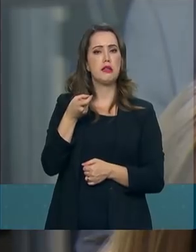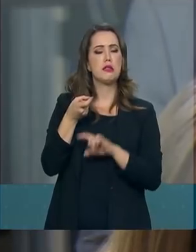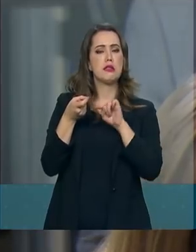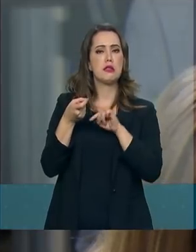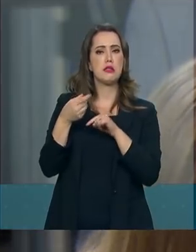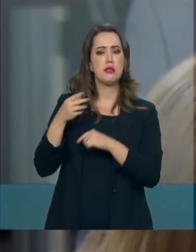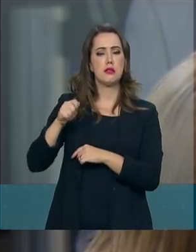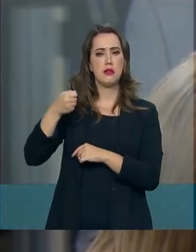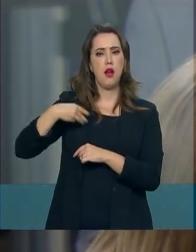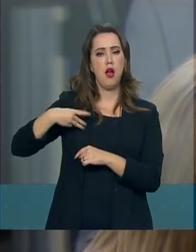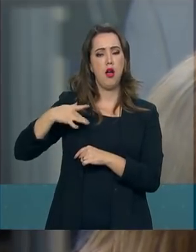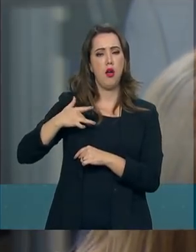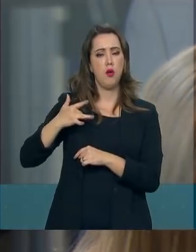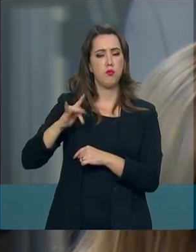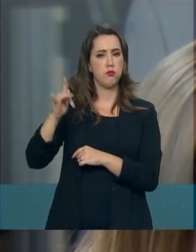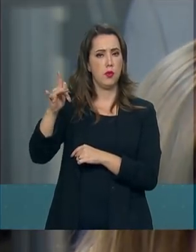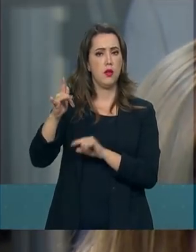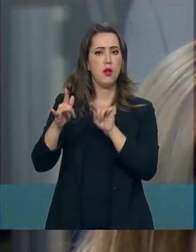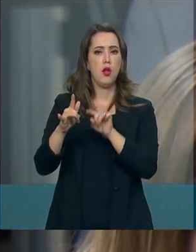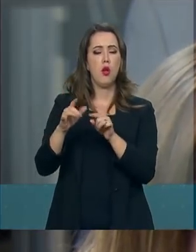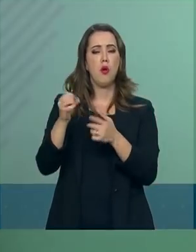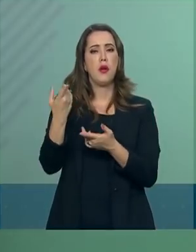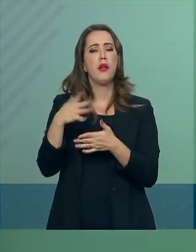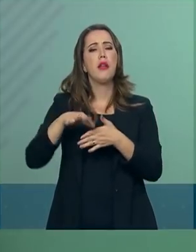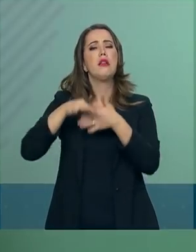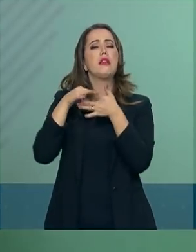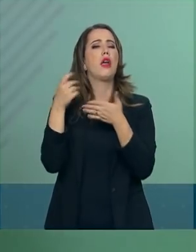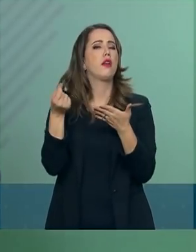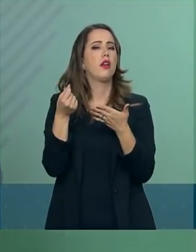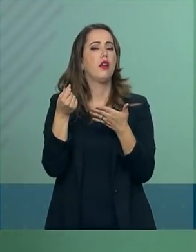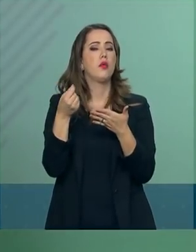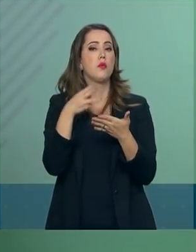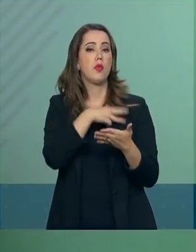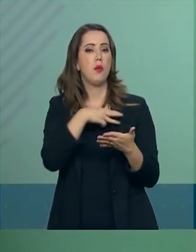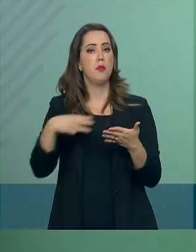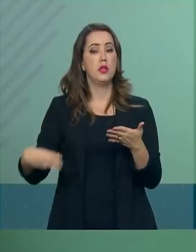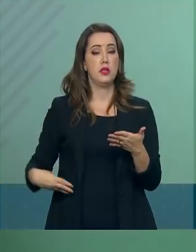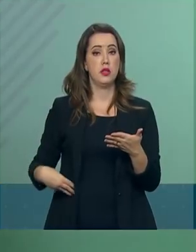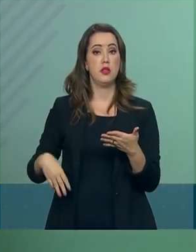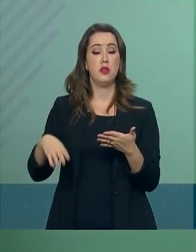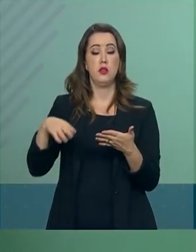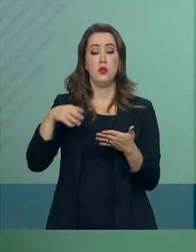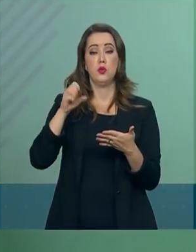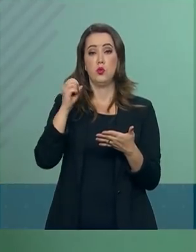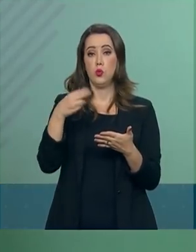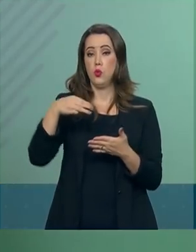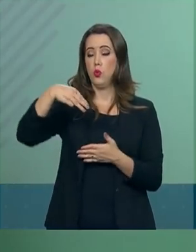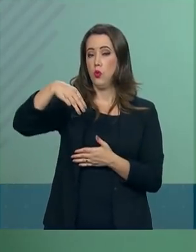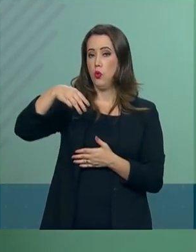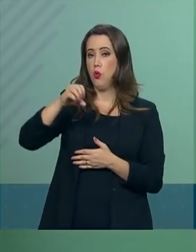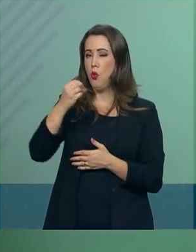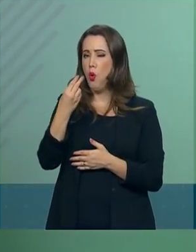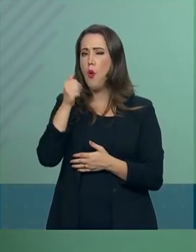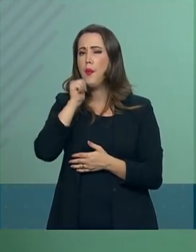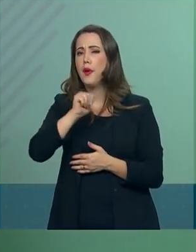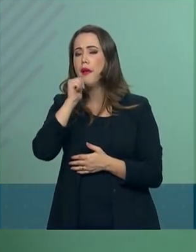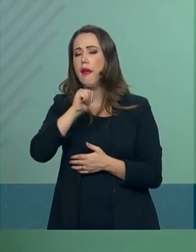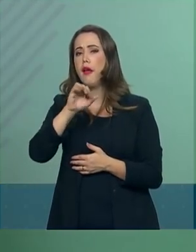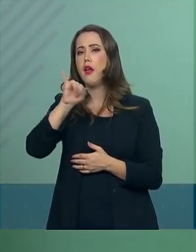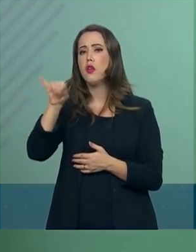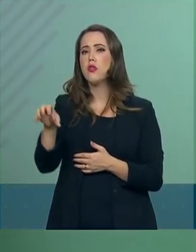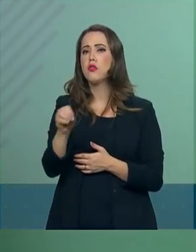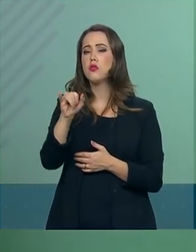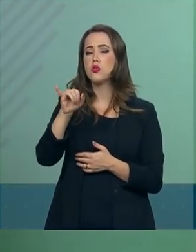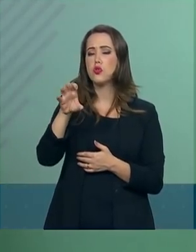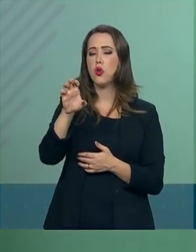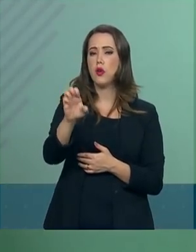viabilizar logo junto a Joyce Halseman? O governo entende que os seus representantes na Câmara, no